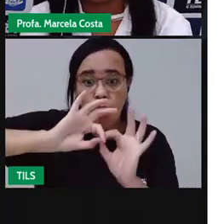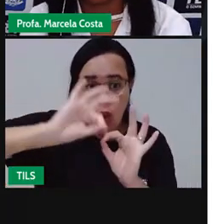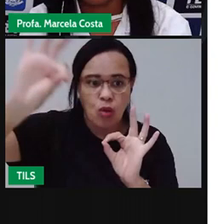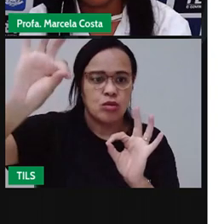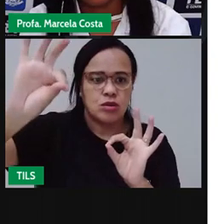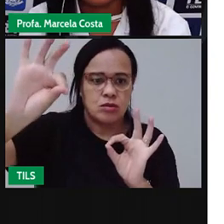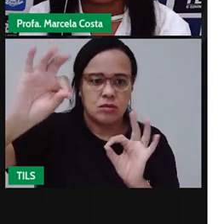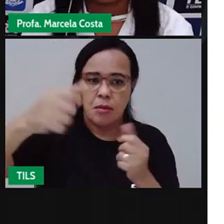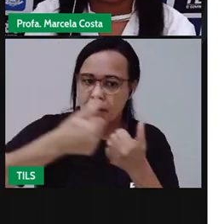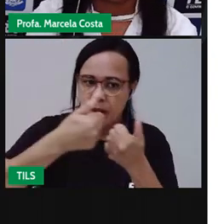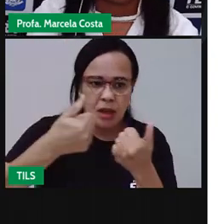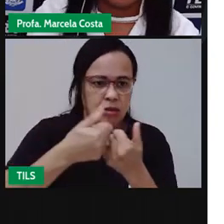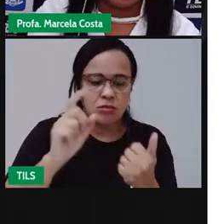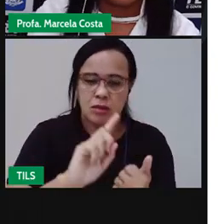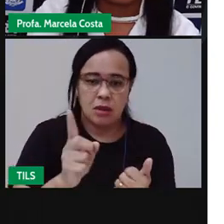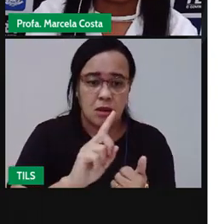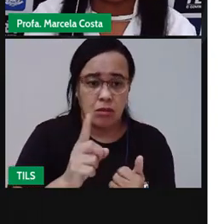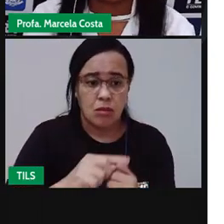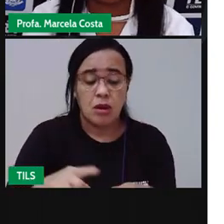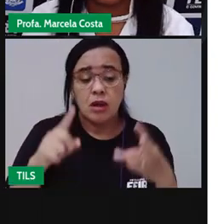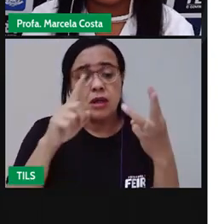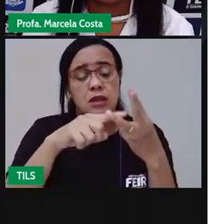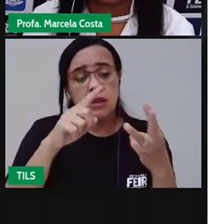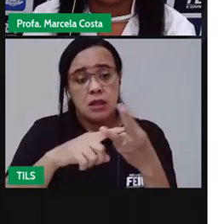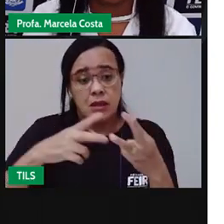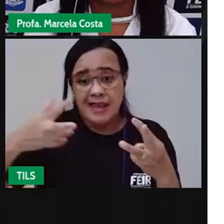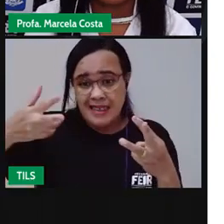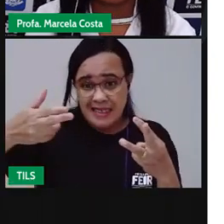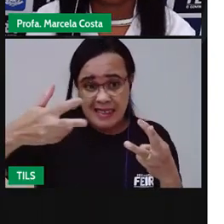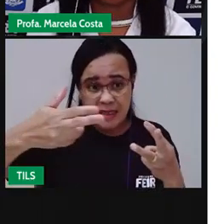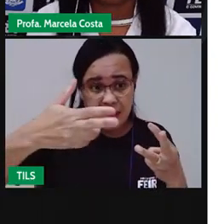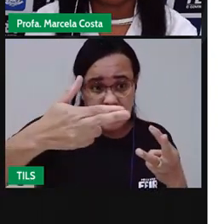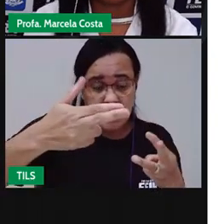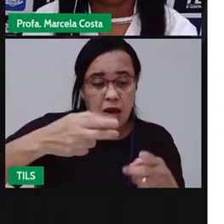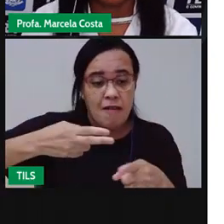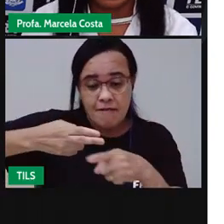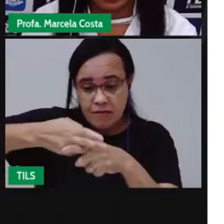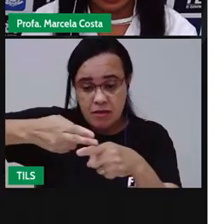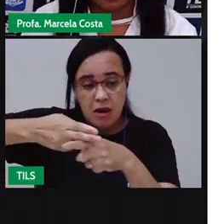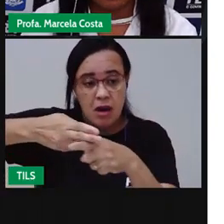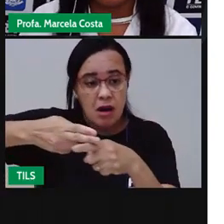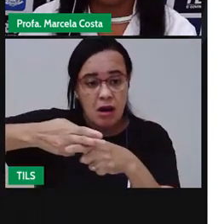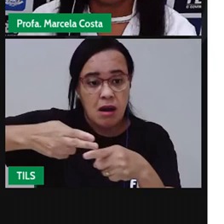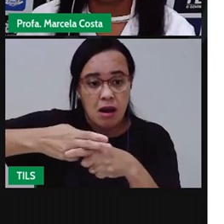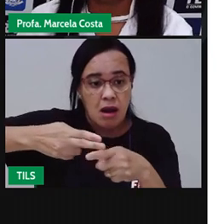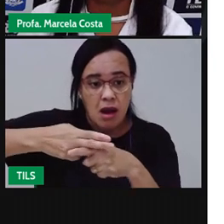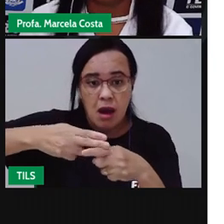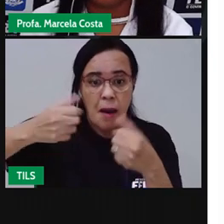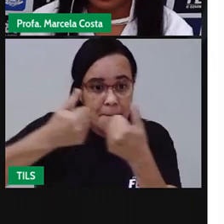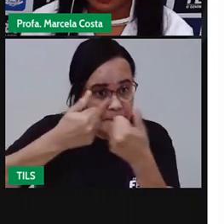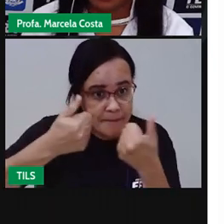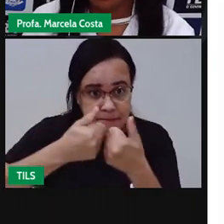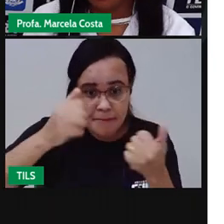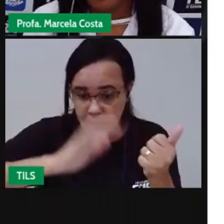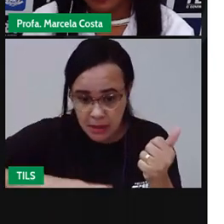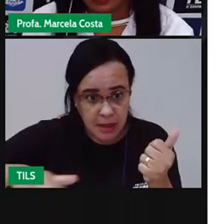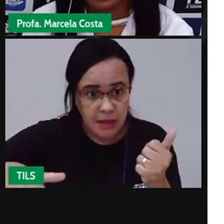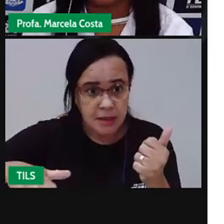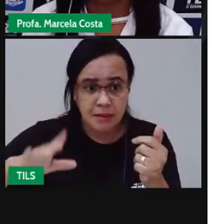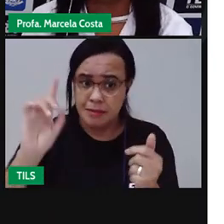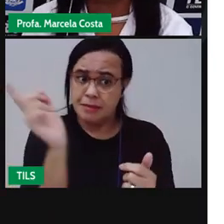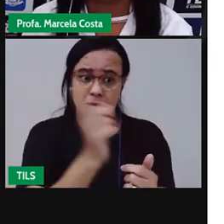como tesouras, facas, agulhas, porque elas podem machucar, podem te furar,